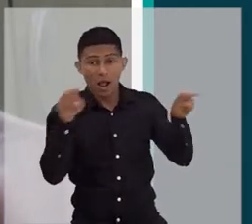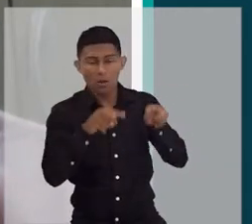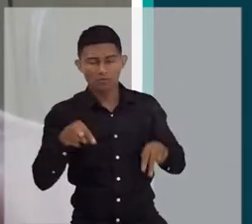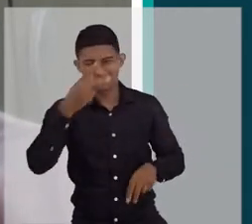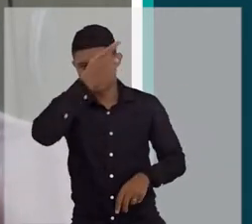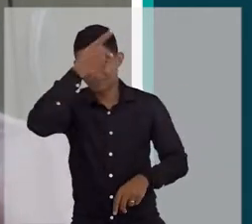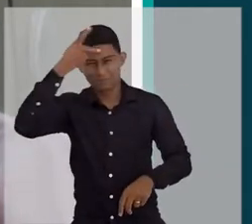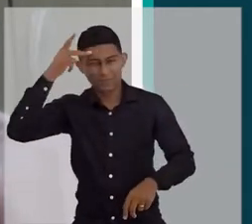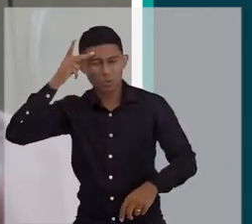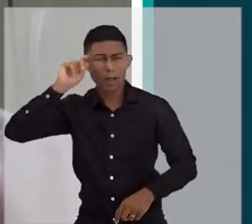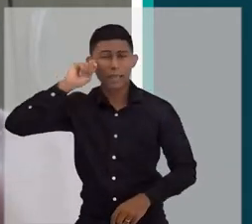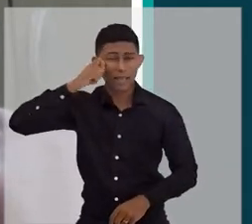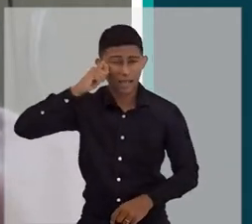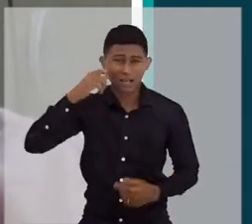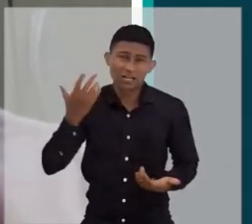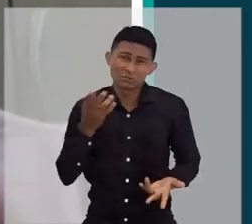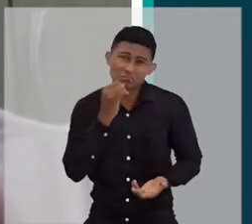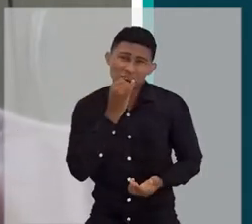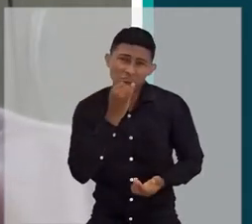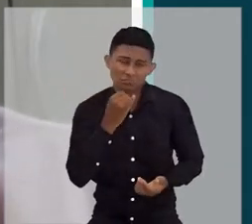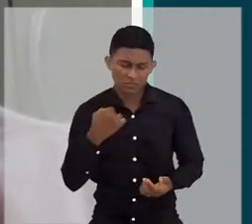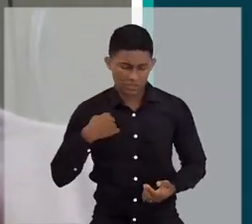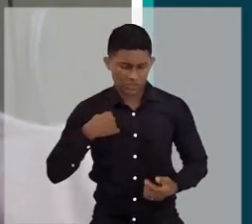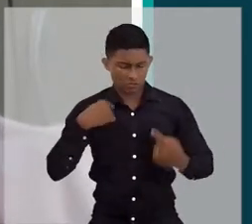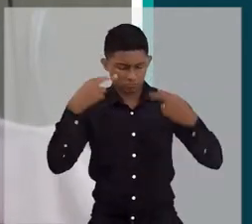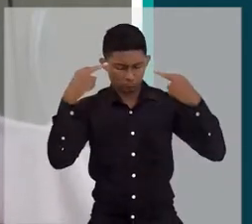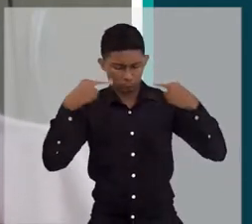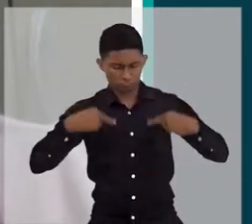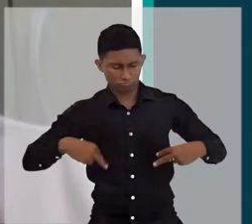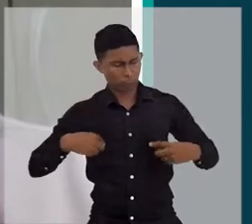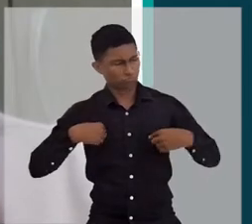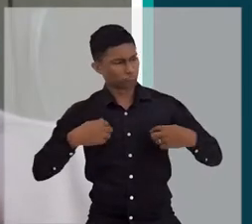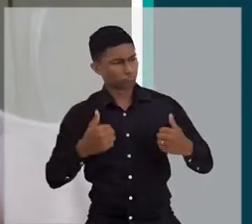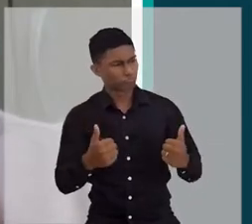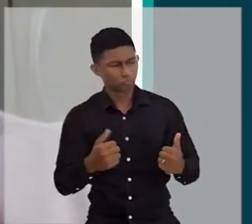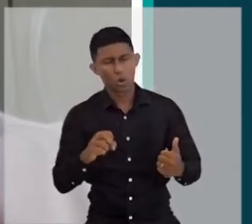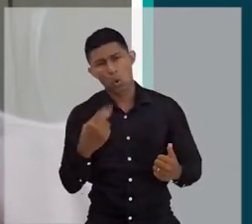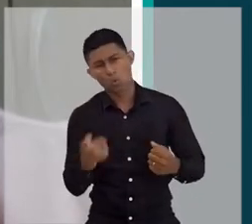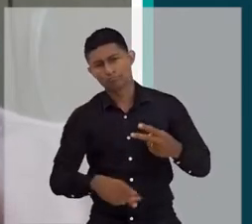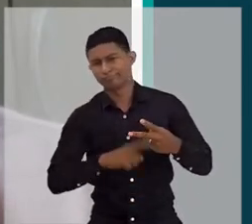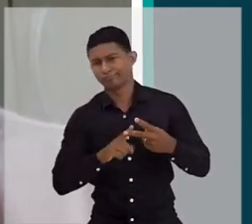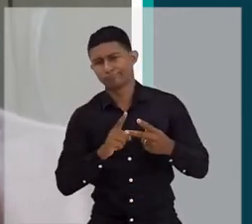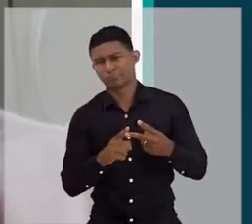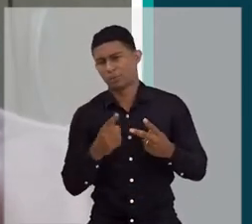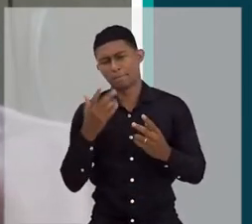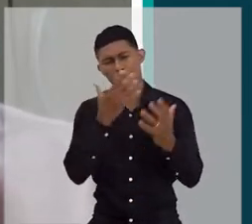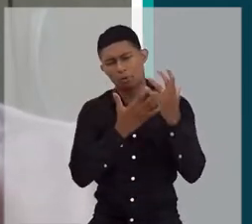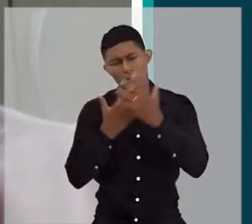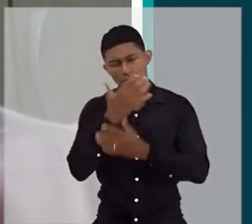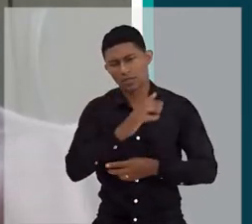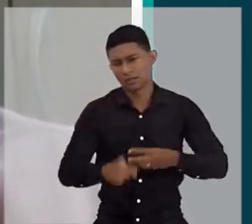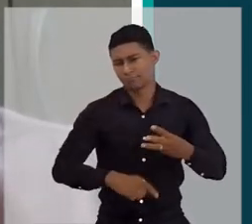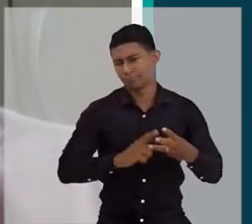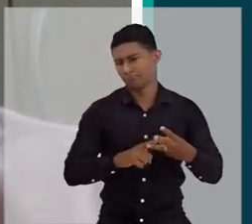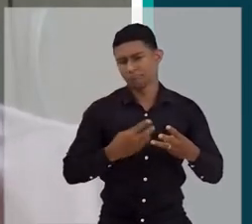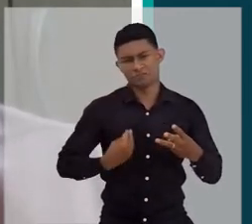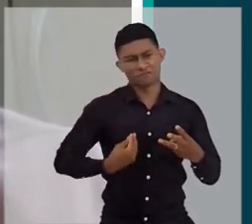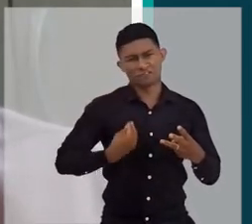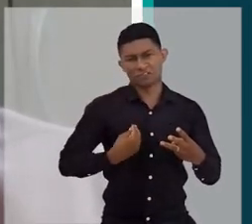determinado assunto, um aspecto, no meu caso, eu falava de autoestima, né? Ou pessoas falam, sei lá, lifestyle, música,